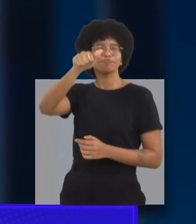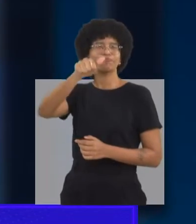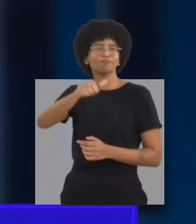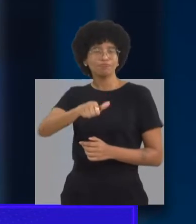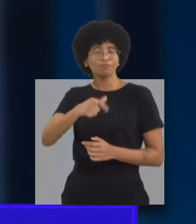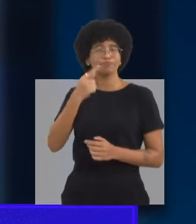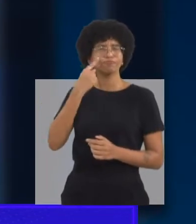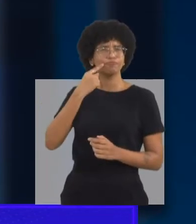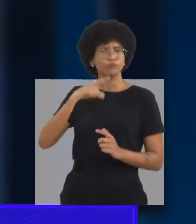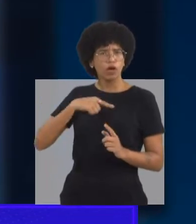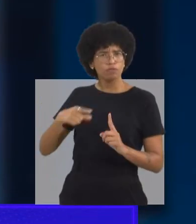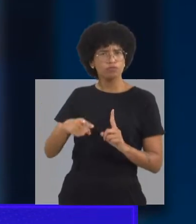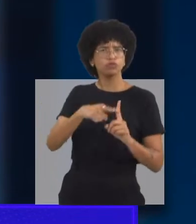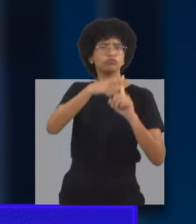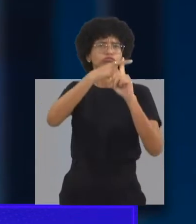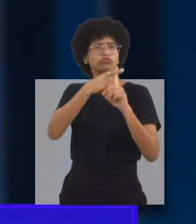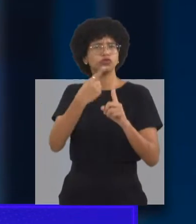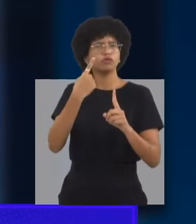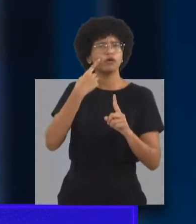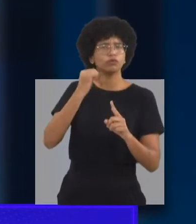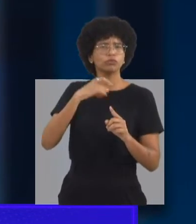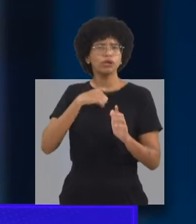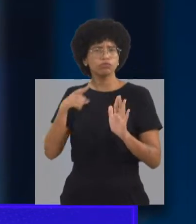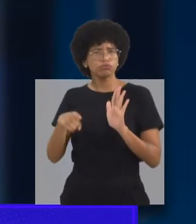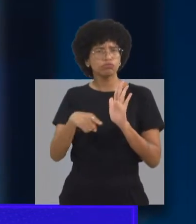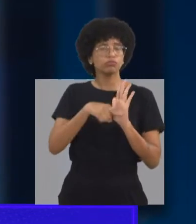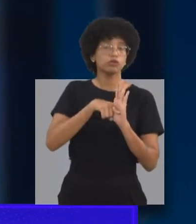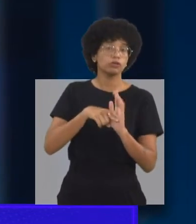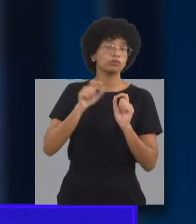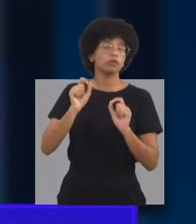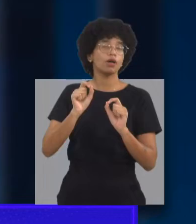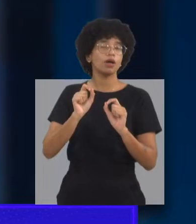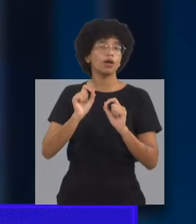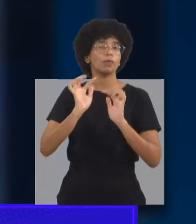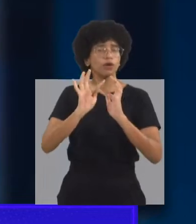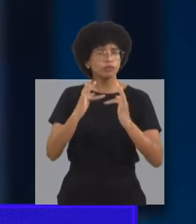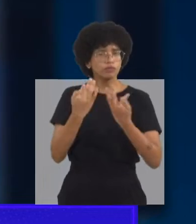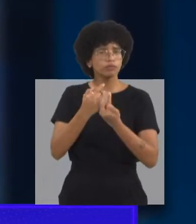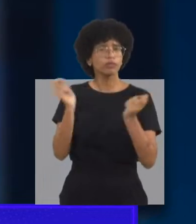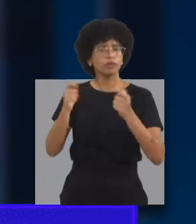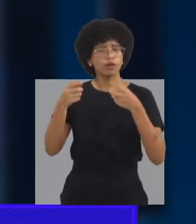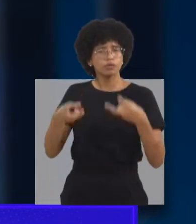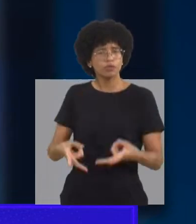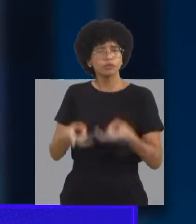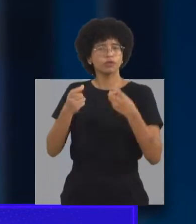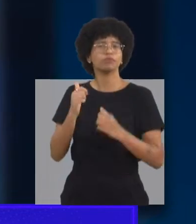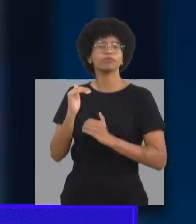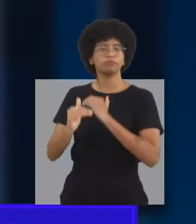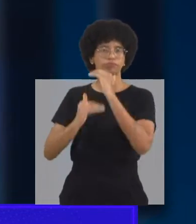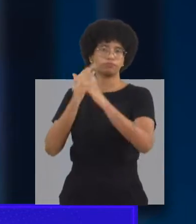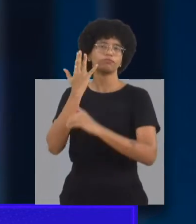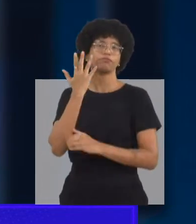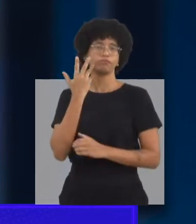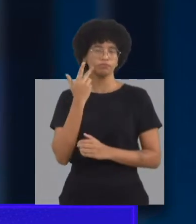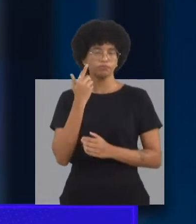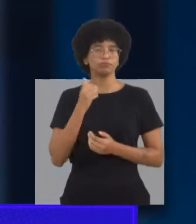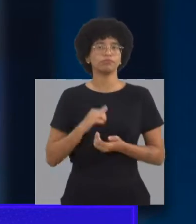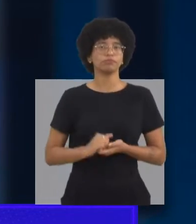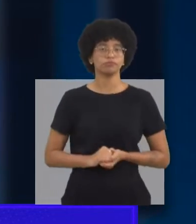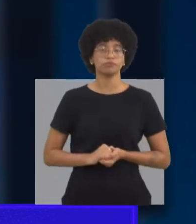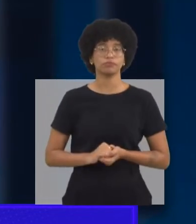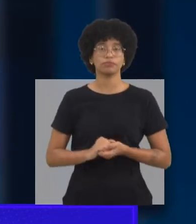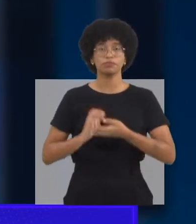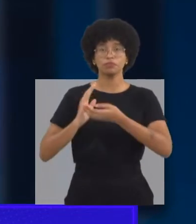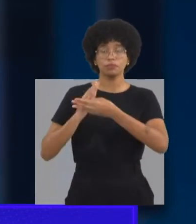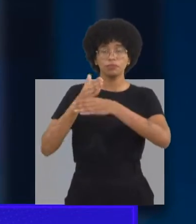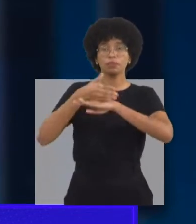consegue agir melhor para modificar essa situação. É esse o nosso trabalho, o de convencimento da situação